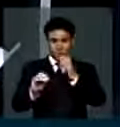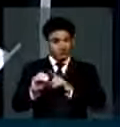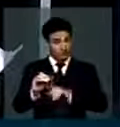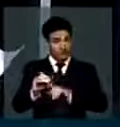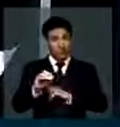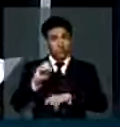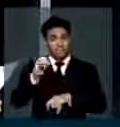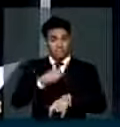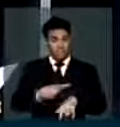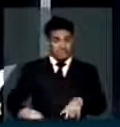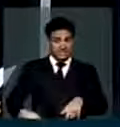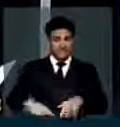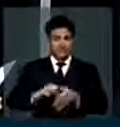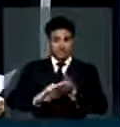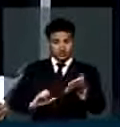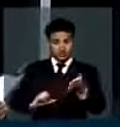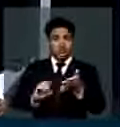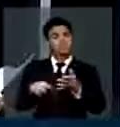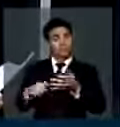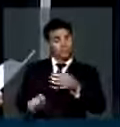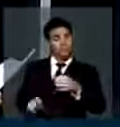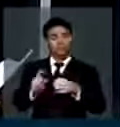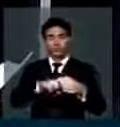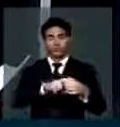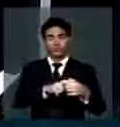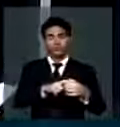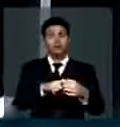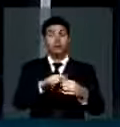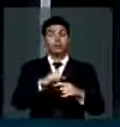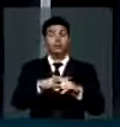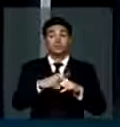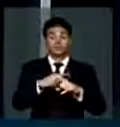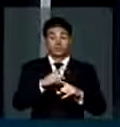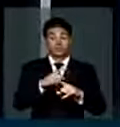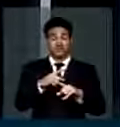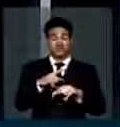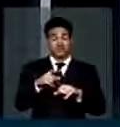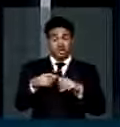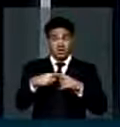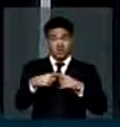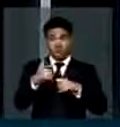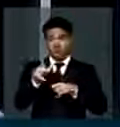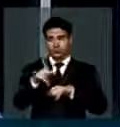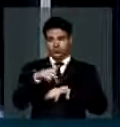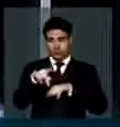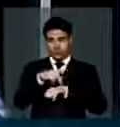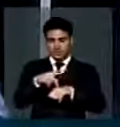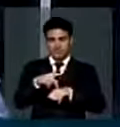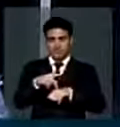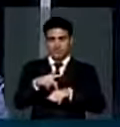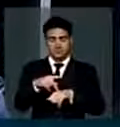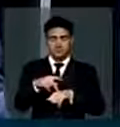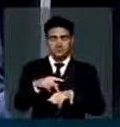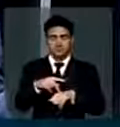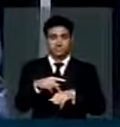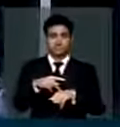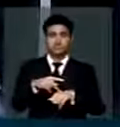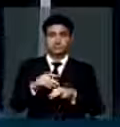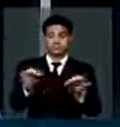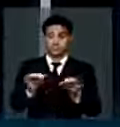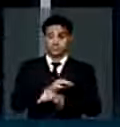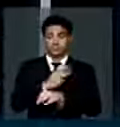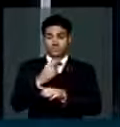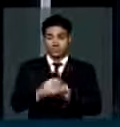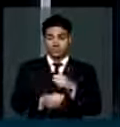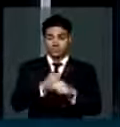nós não podemos permitir que o médico intercambista passe, após os três